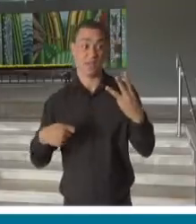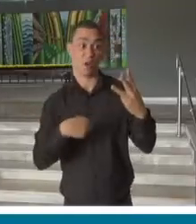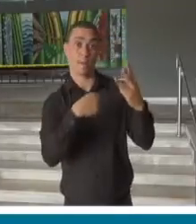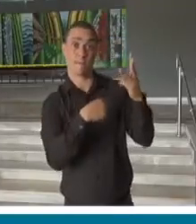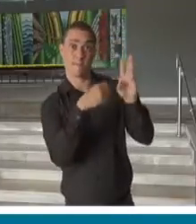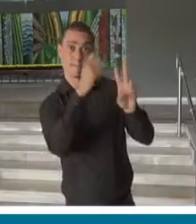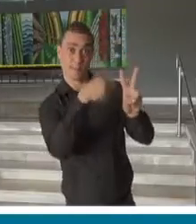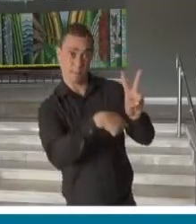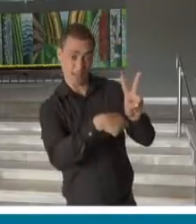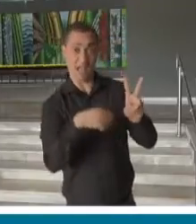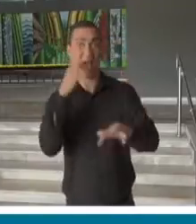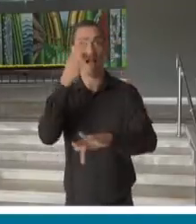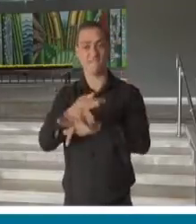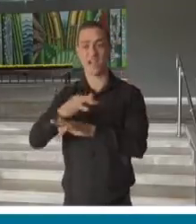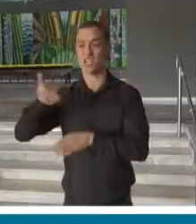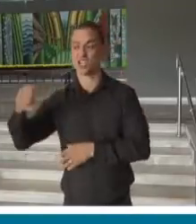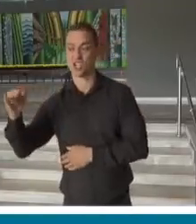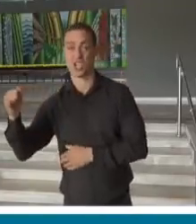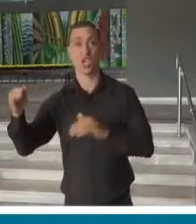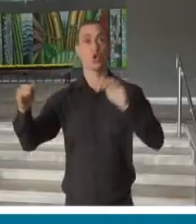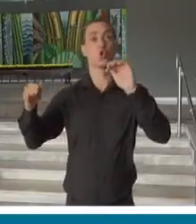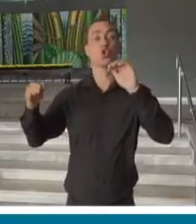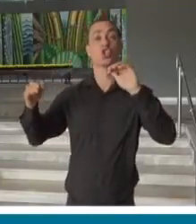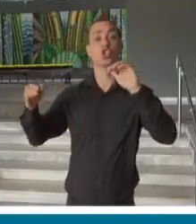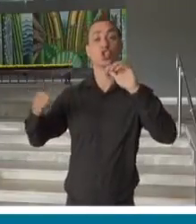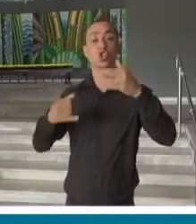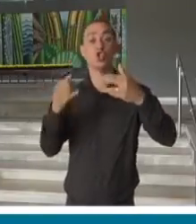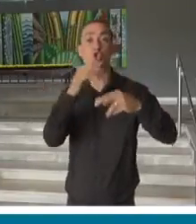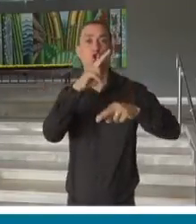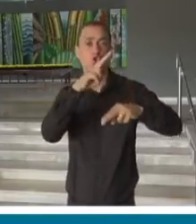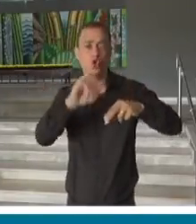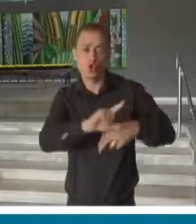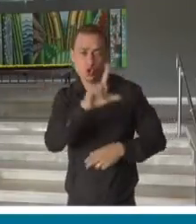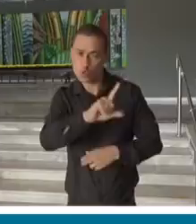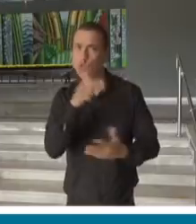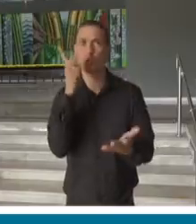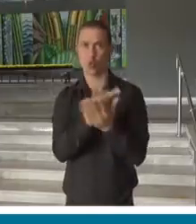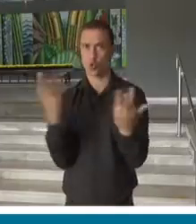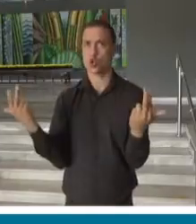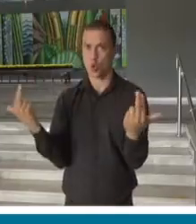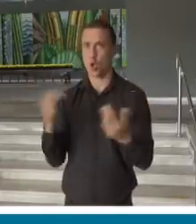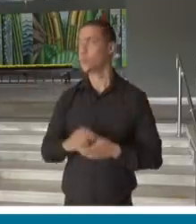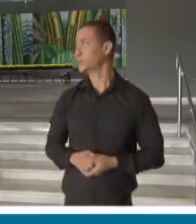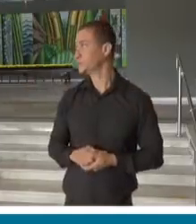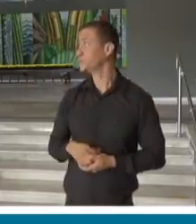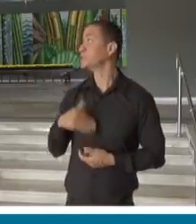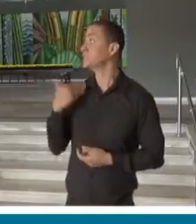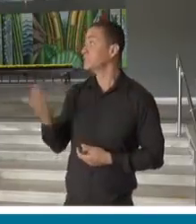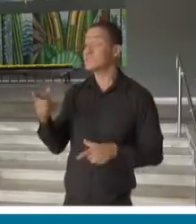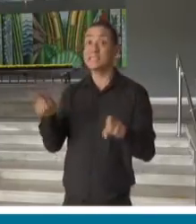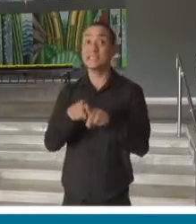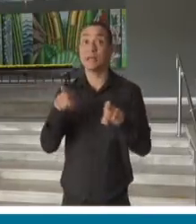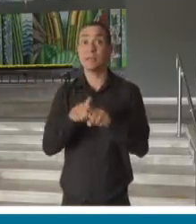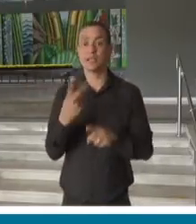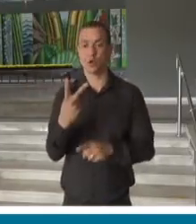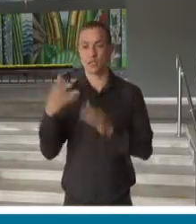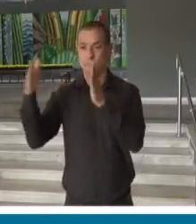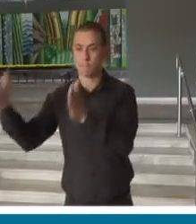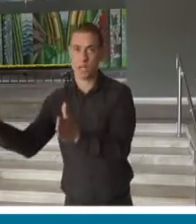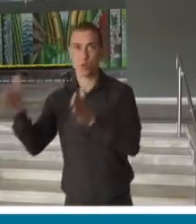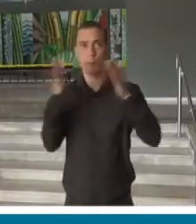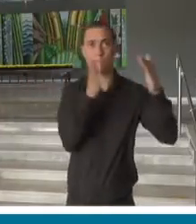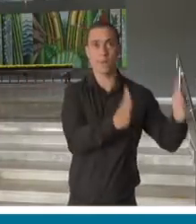julho permanecem existindo da mesma maneira como foi no outro ano. E também estão previstos dois períodos para